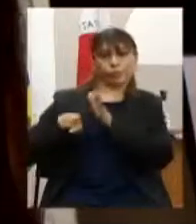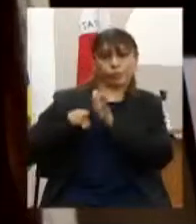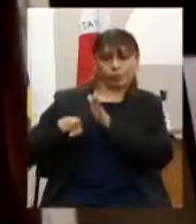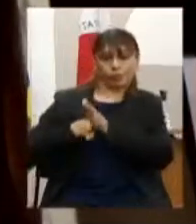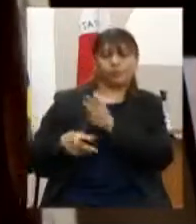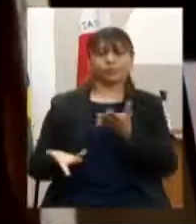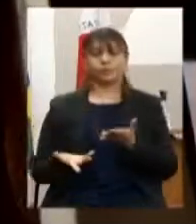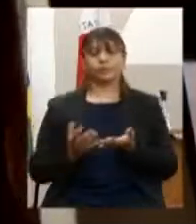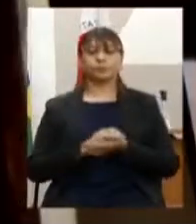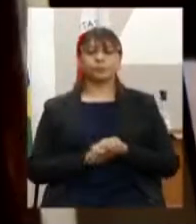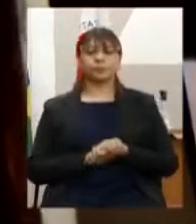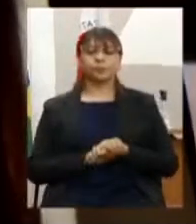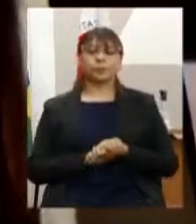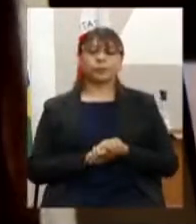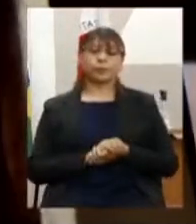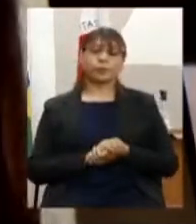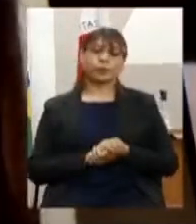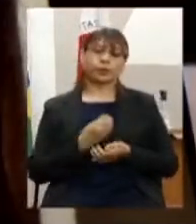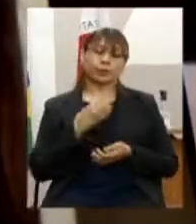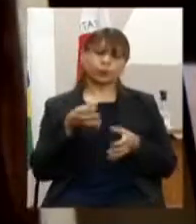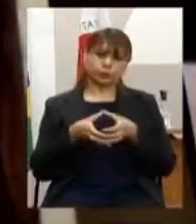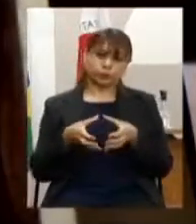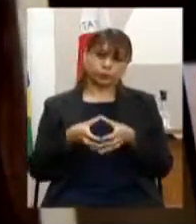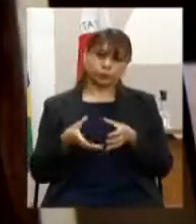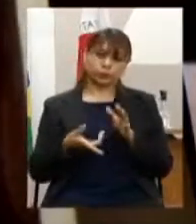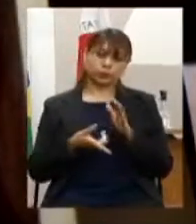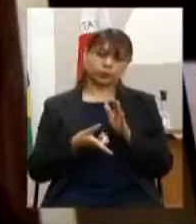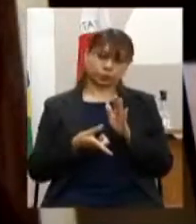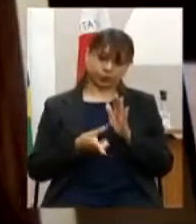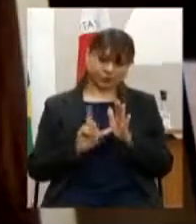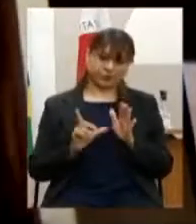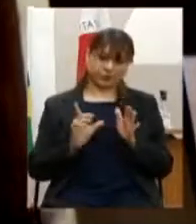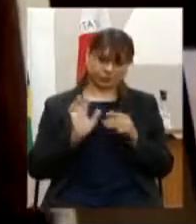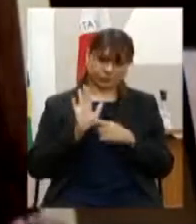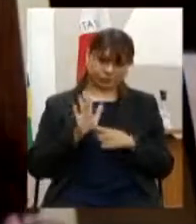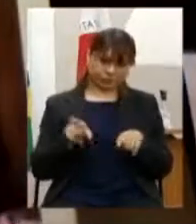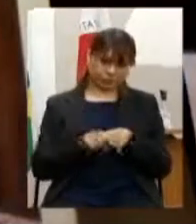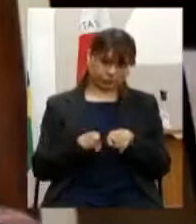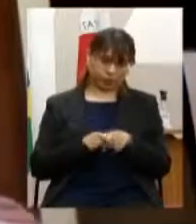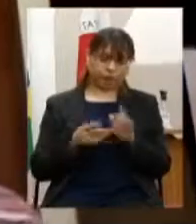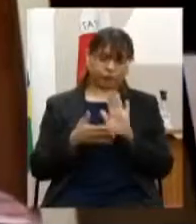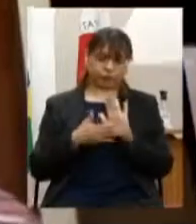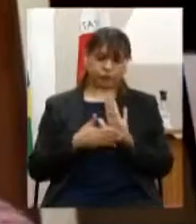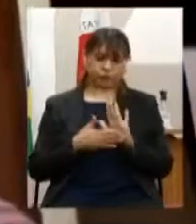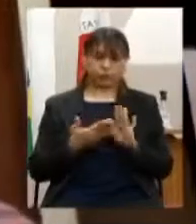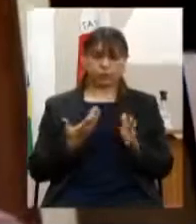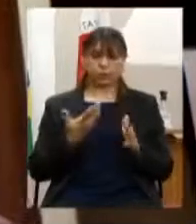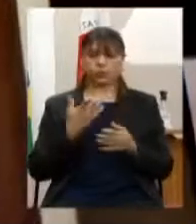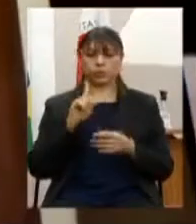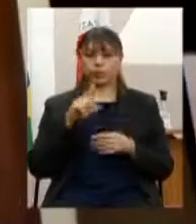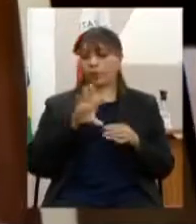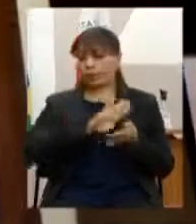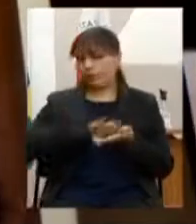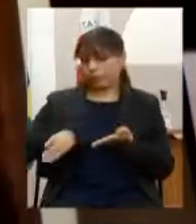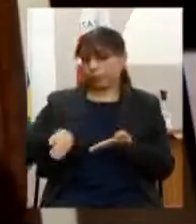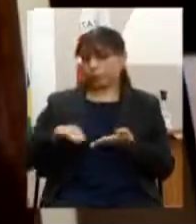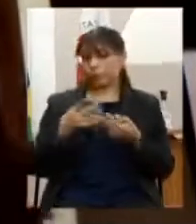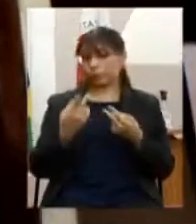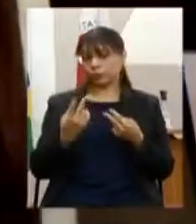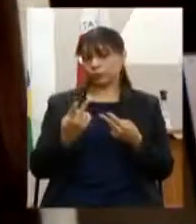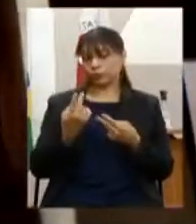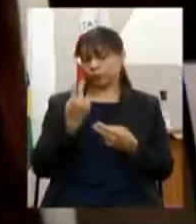participantes do grupo apresentaram ainda duas moções direcionadas ao governador do estado